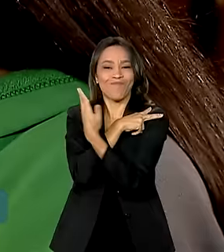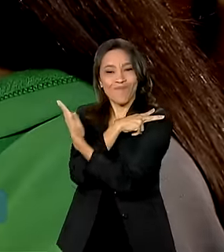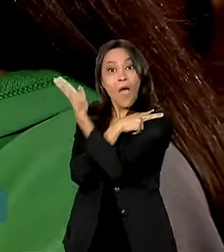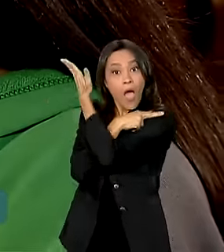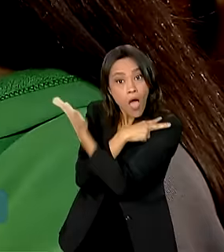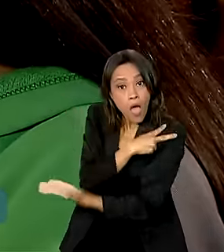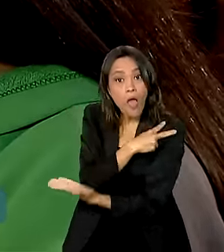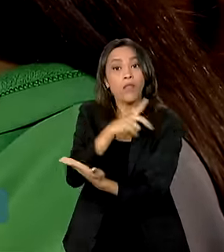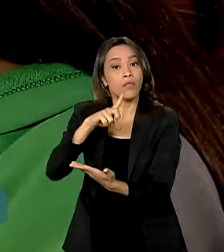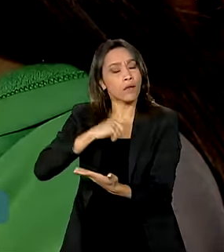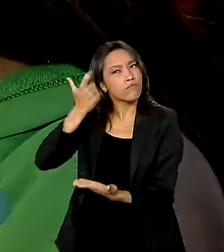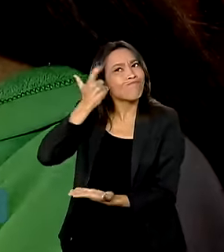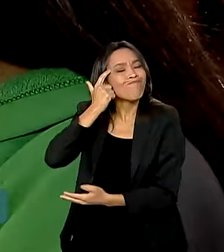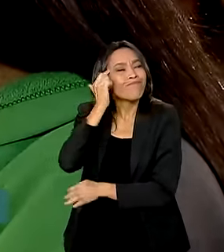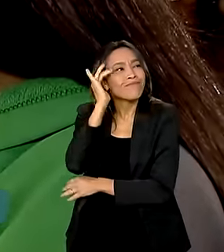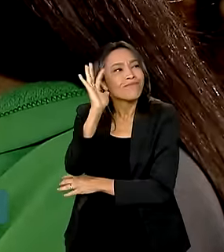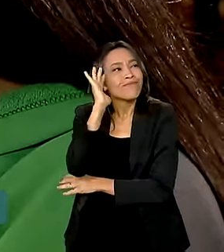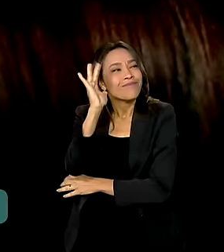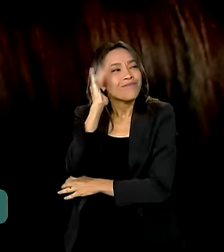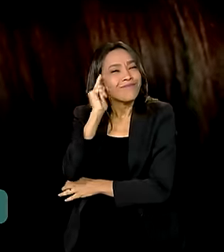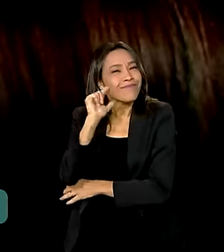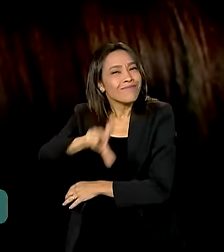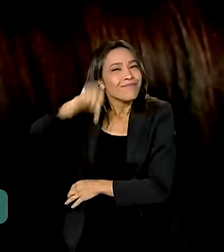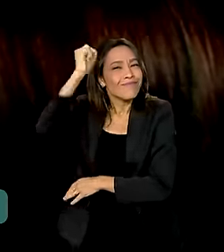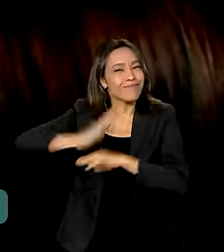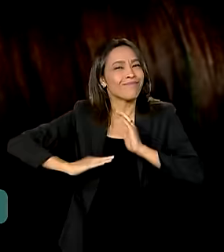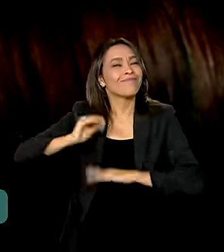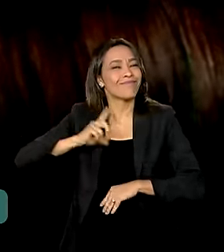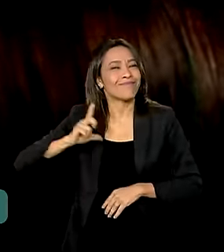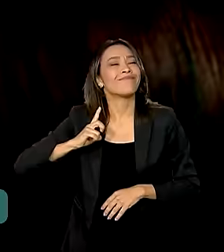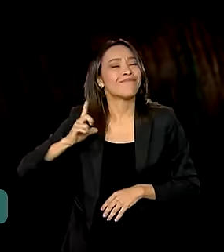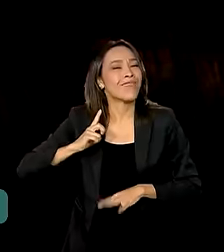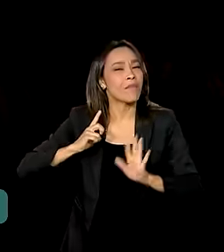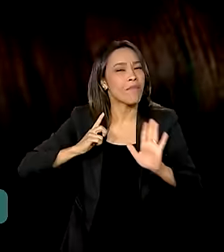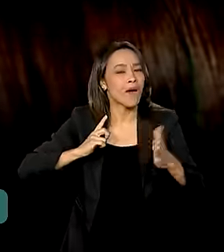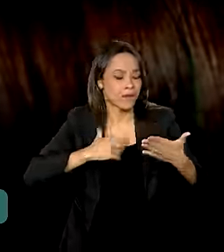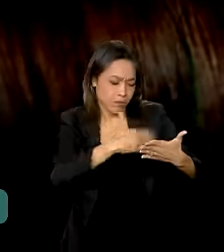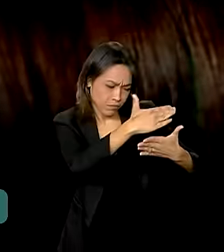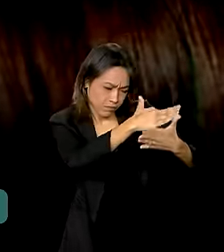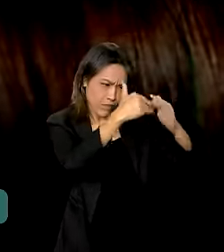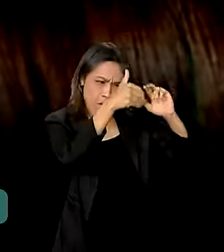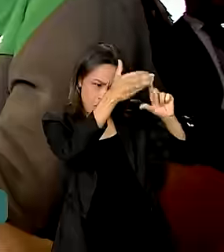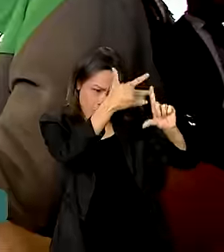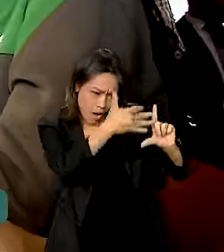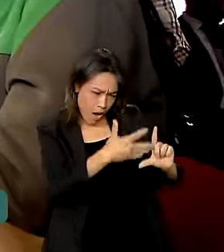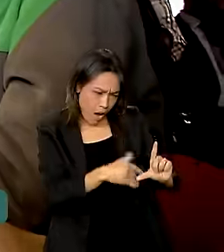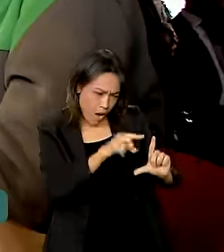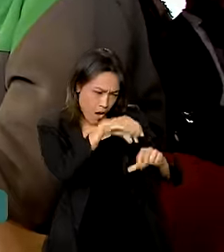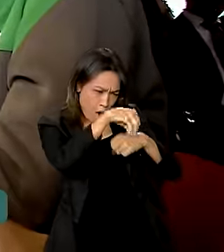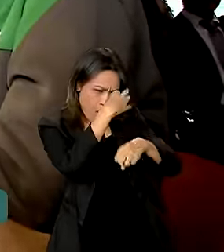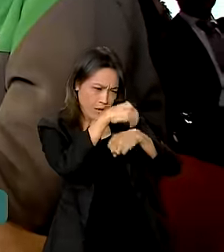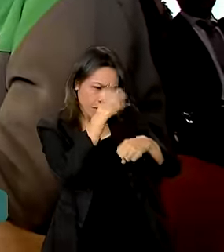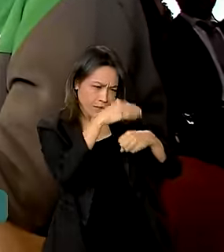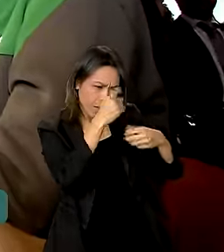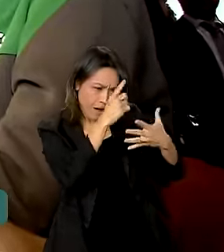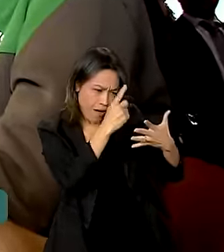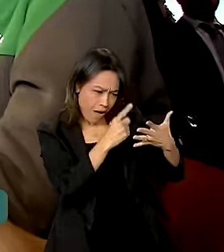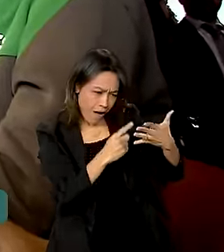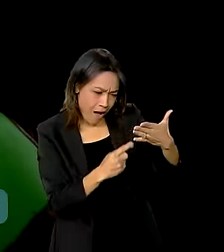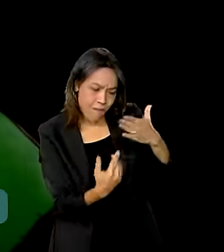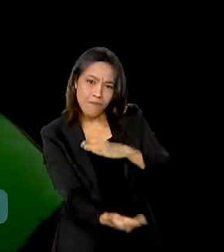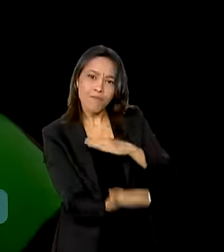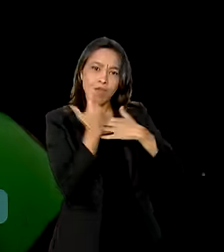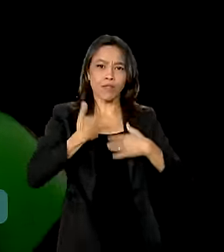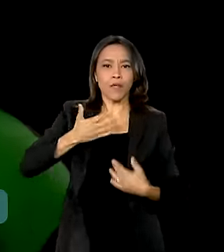Ela já tem em mente uma profissão, mas garante que o Guia vai ajudar a consolidar a sua escolha.